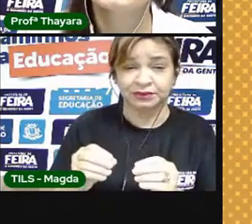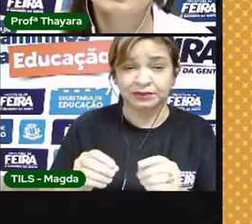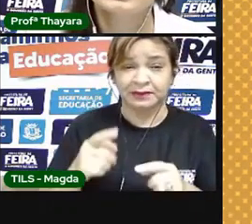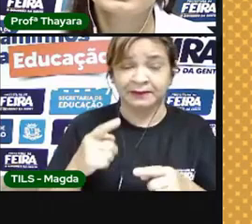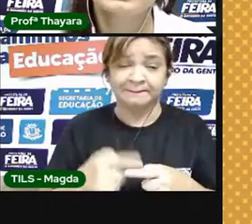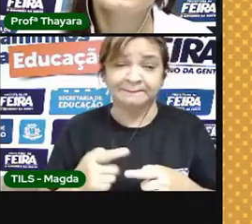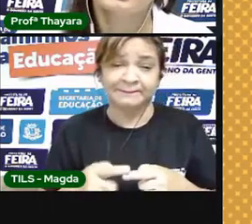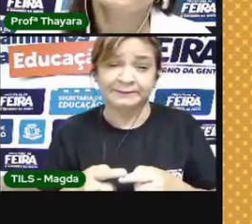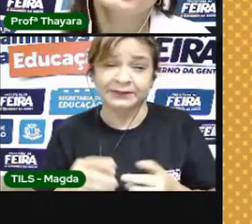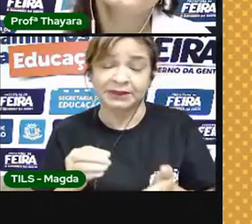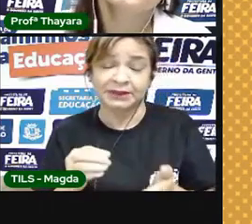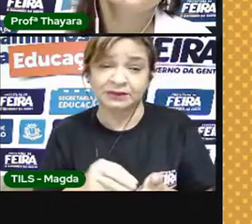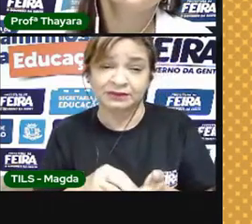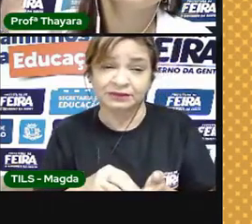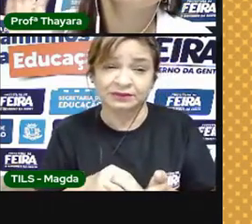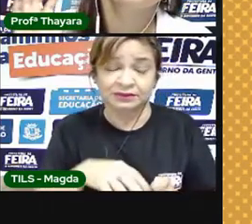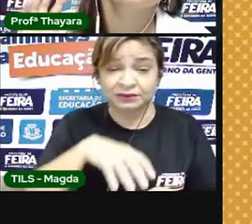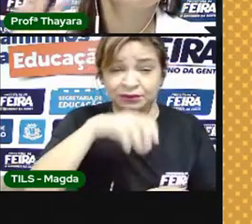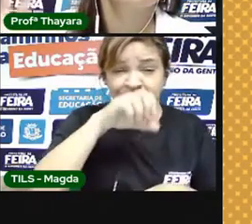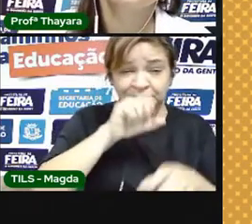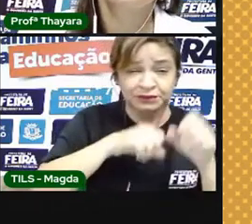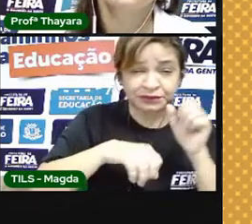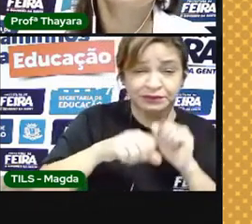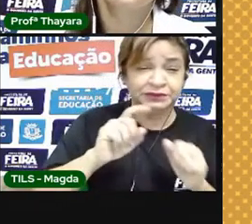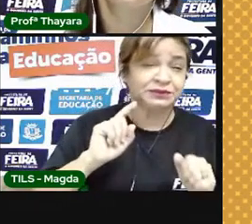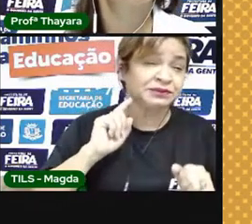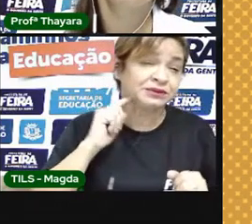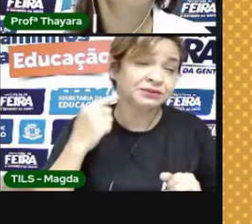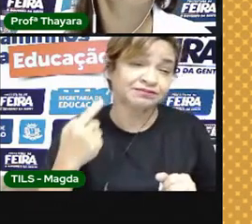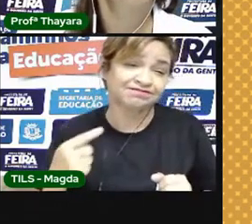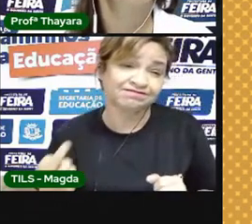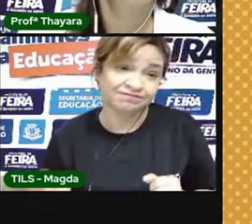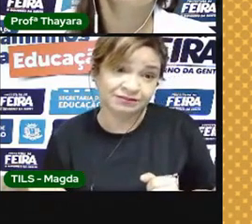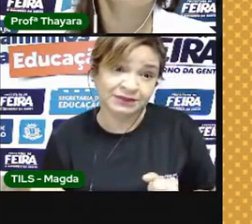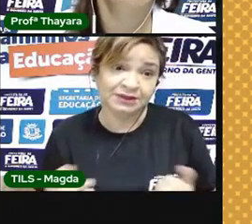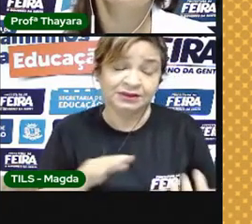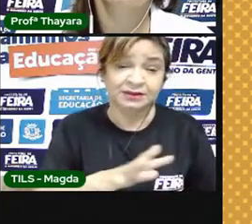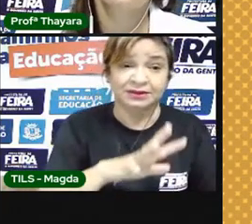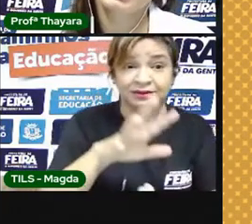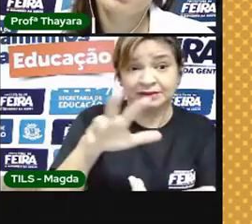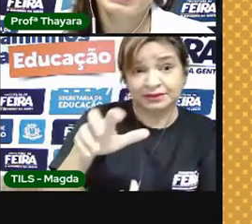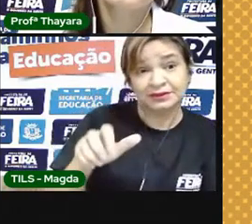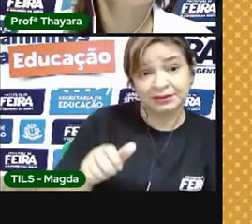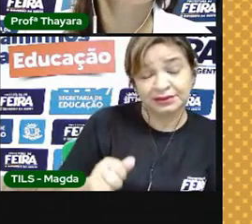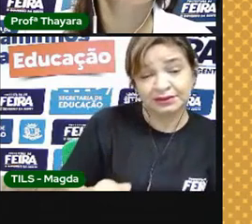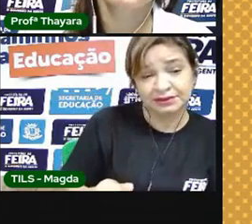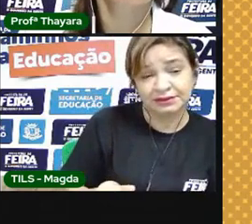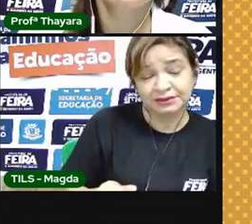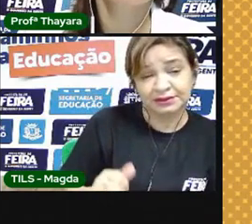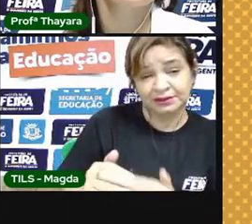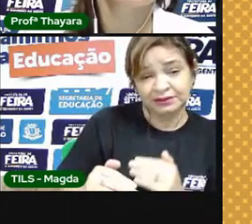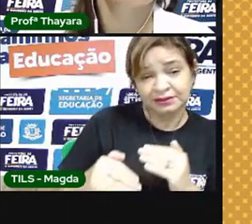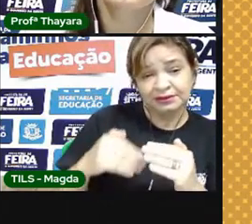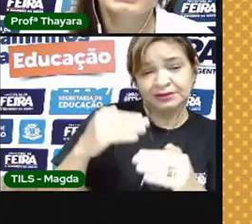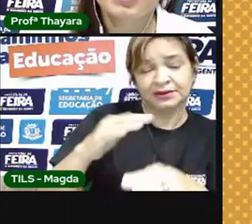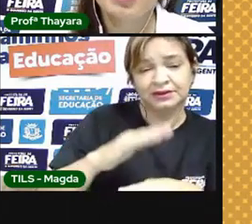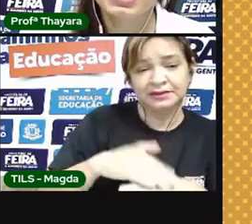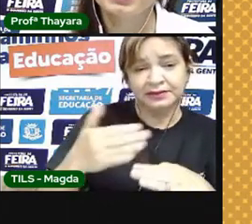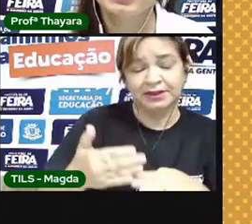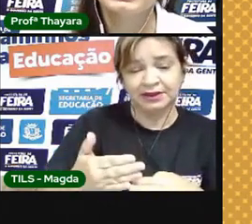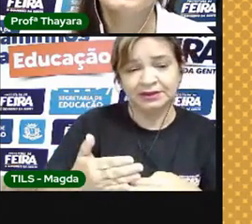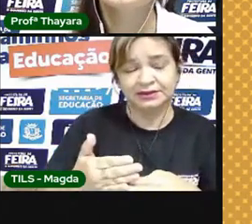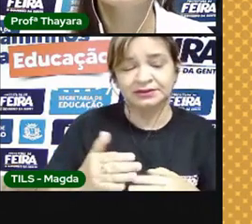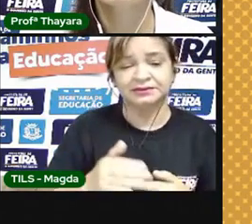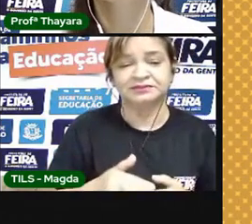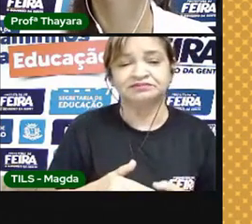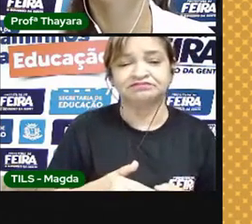gases tóxicos, poluentes. Que estão fazendo esse efeito e permitindo com que passe mais radiação nociva